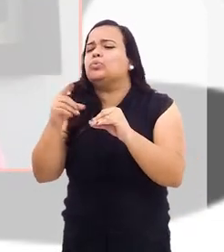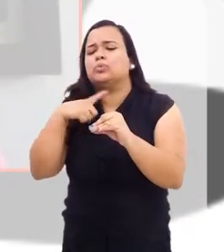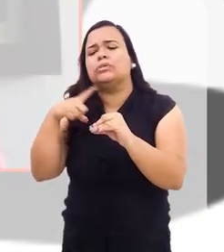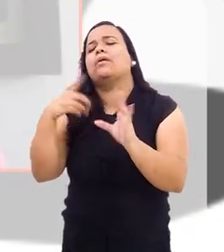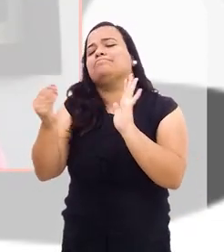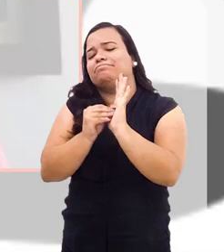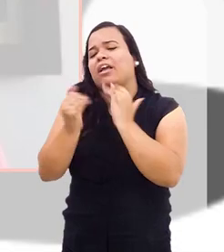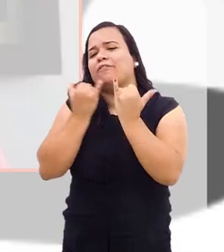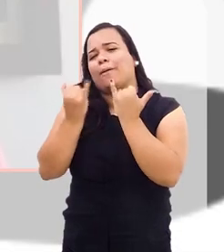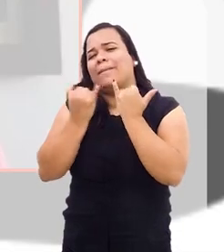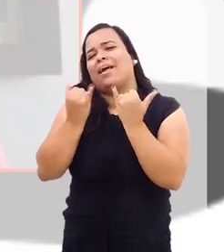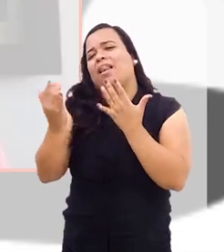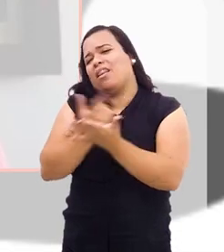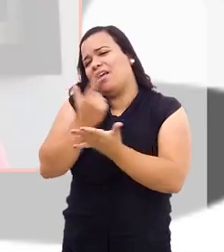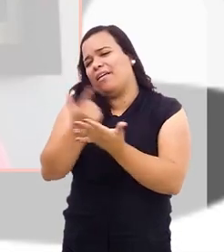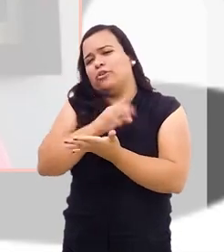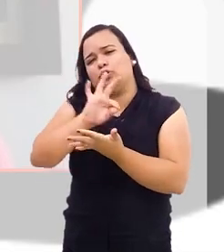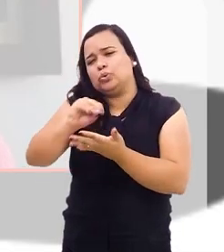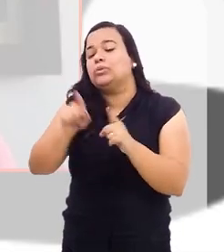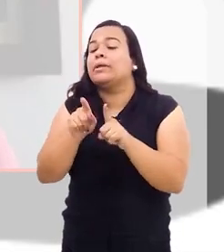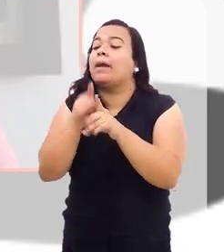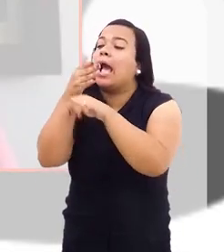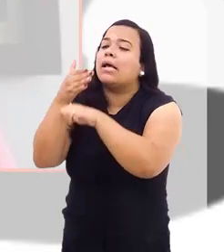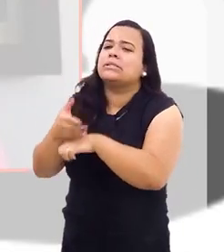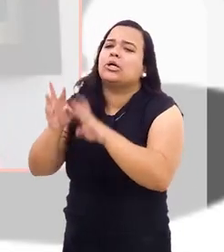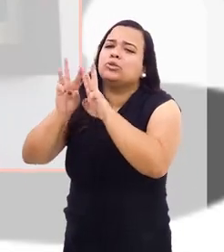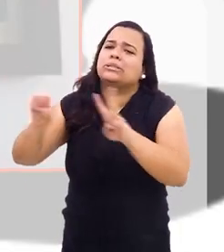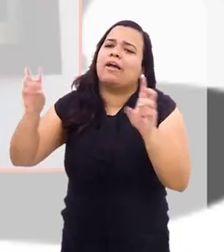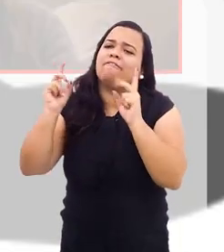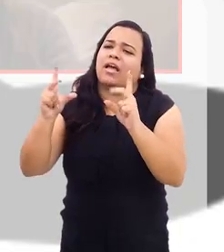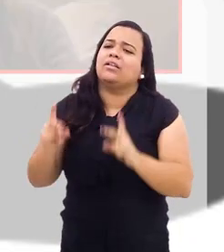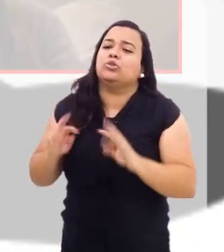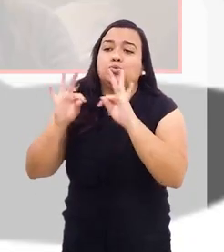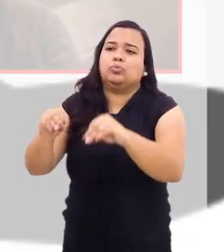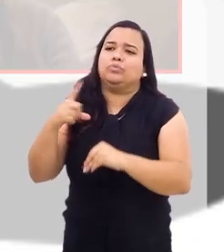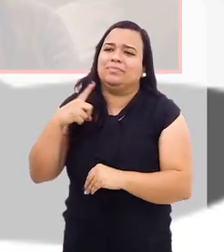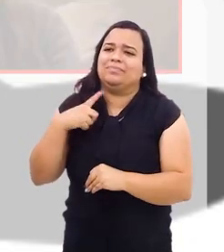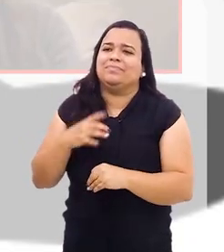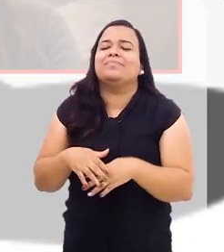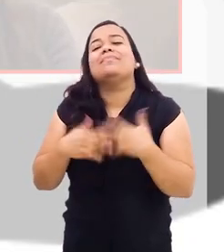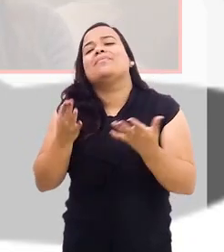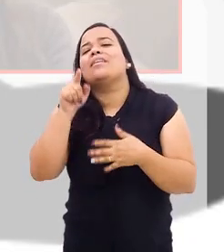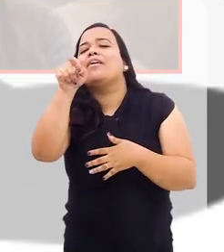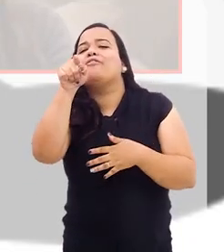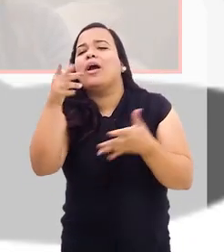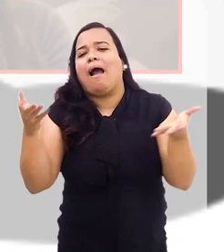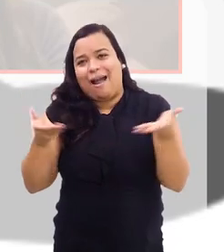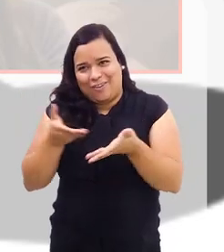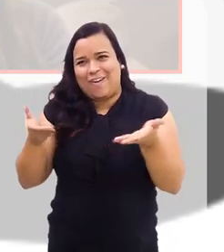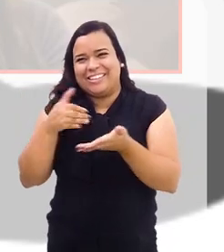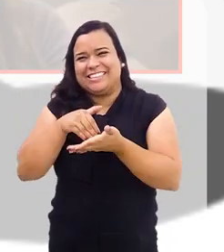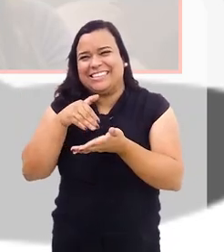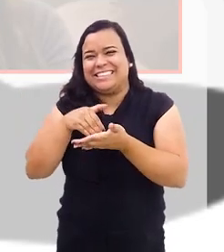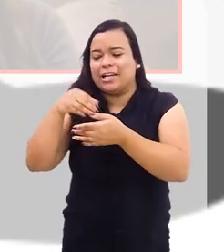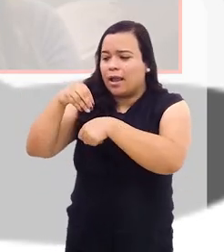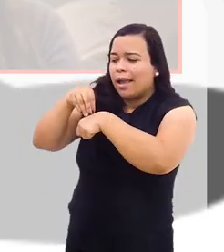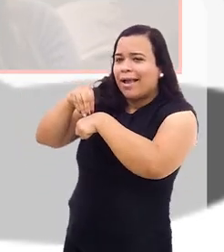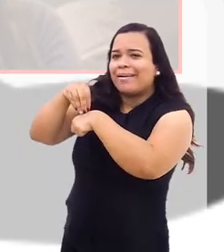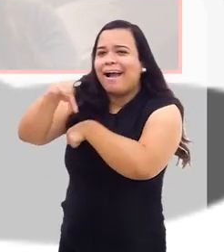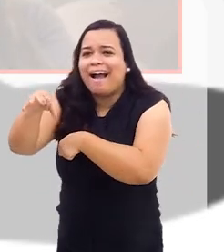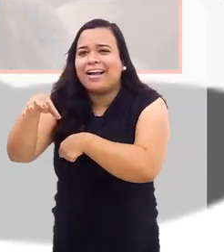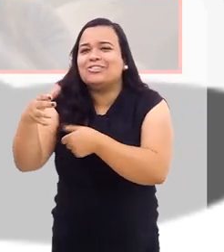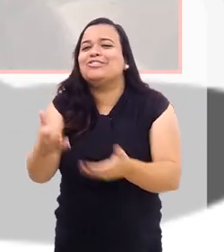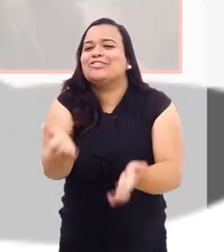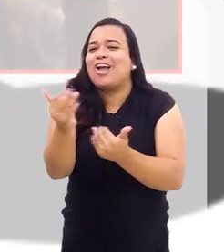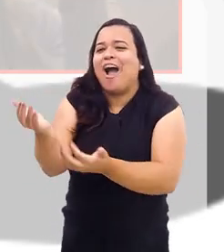livros e acesso a todos os sites de venda. E qual é o recado que você tem a dar para essa